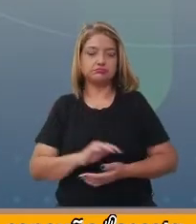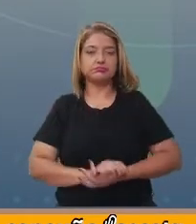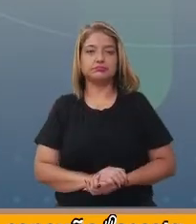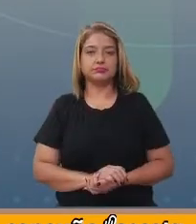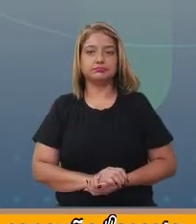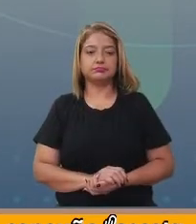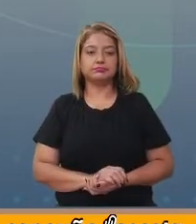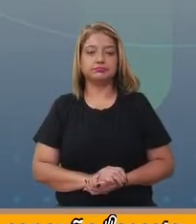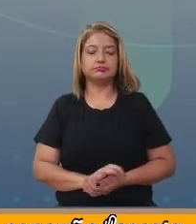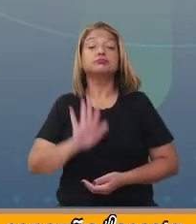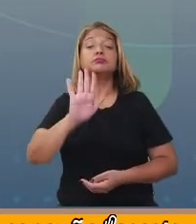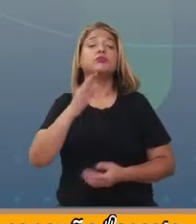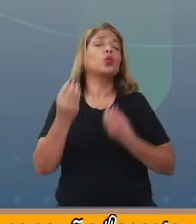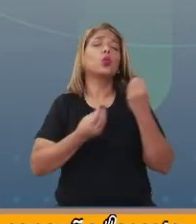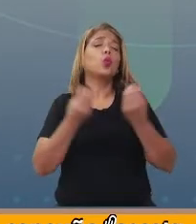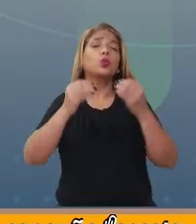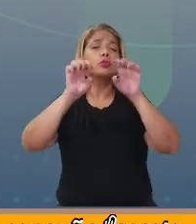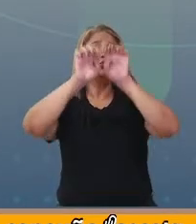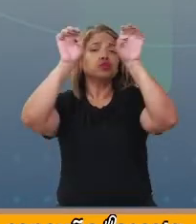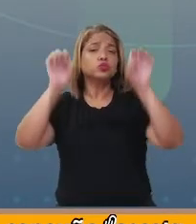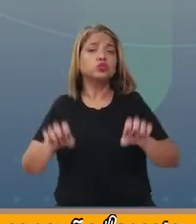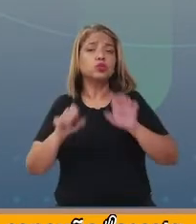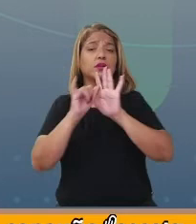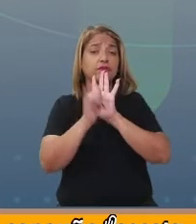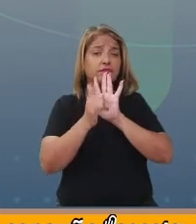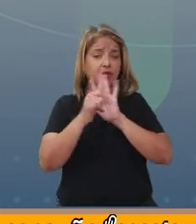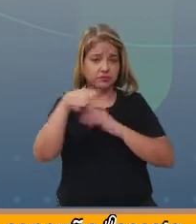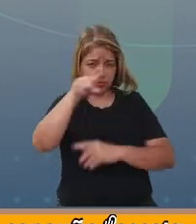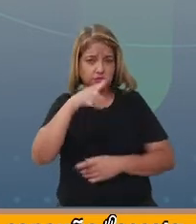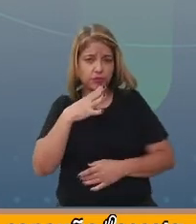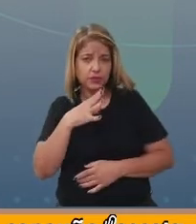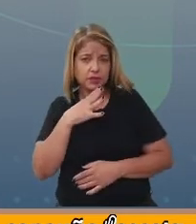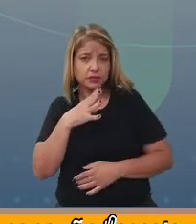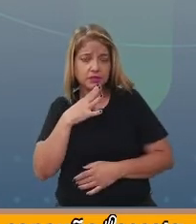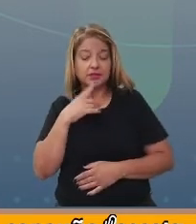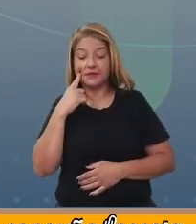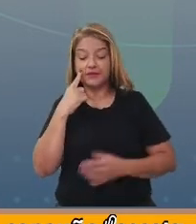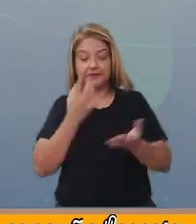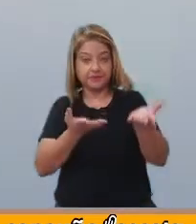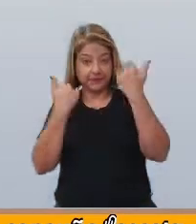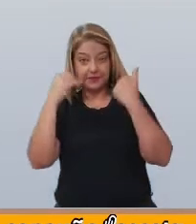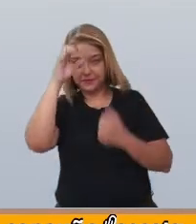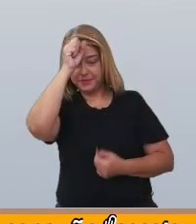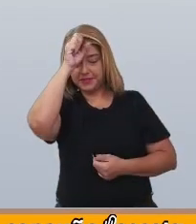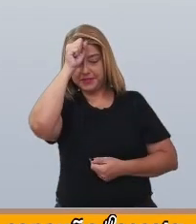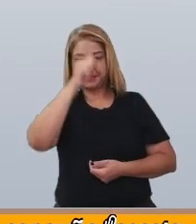Como é a estrutura da fábula? Você sabe? Vamos aprender!